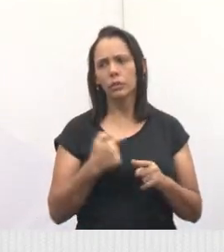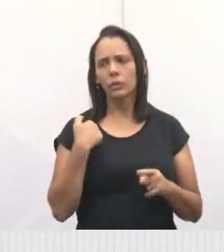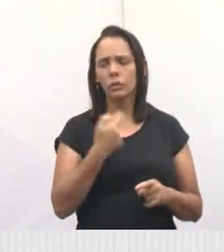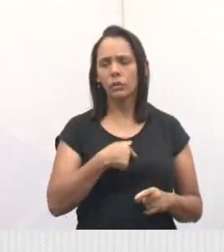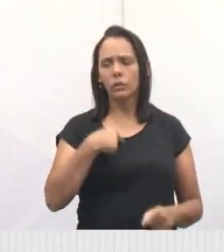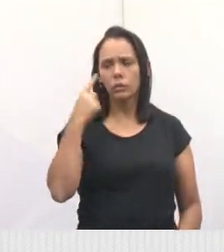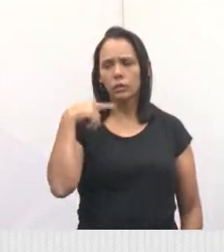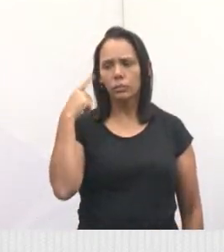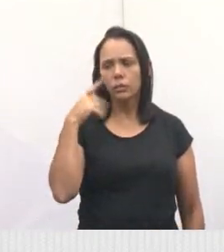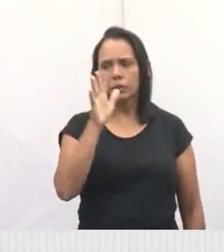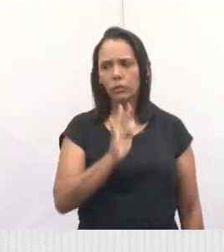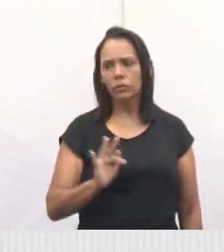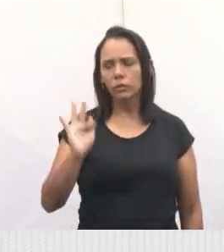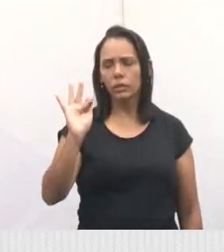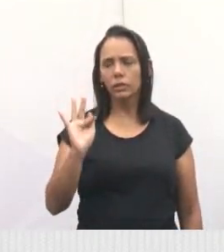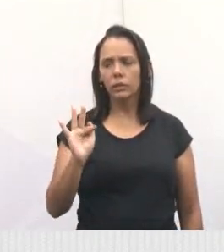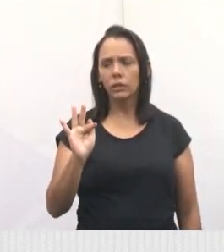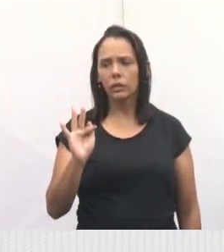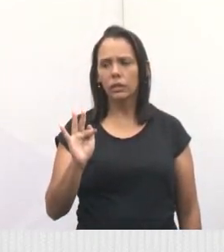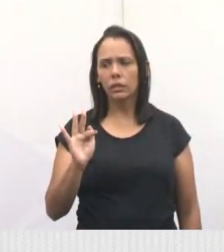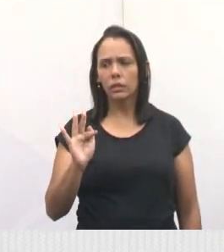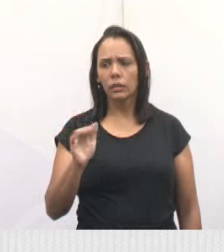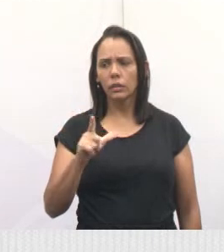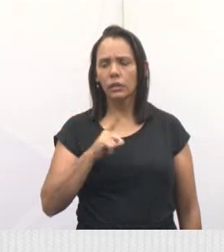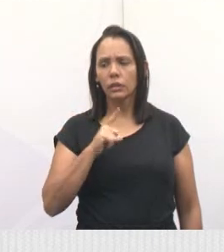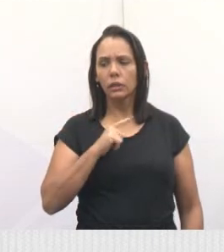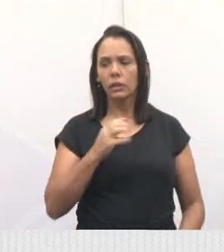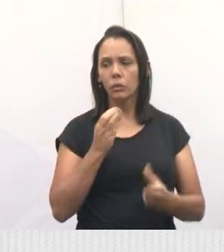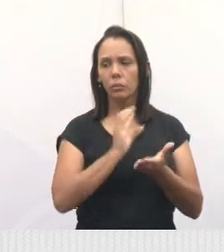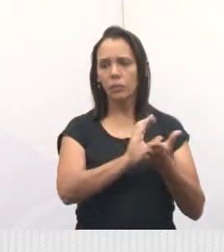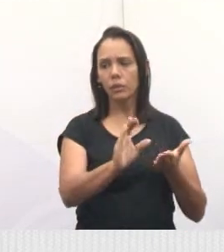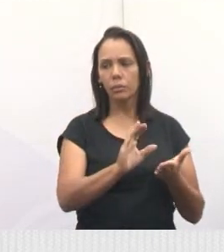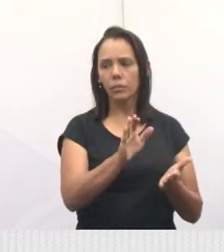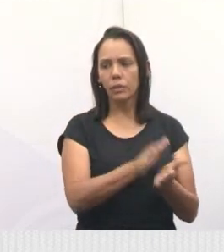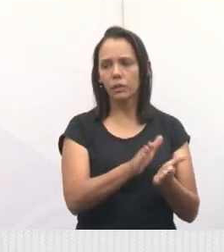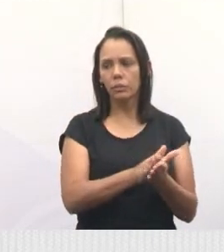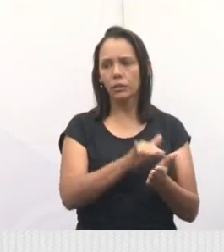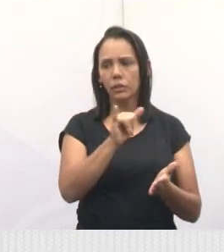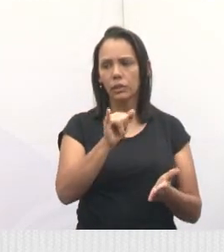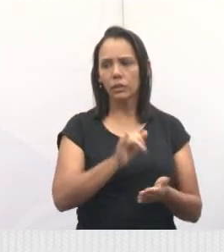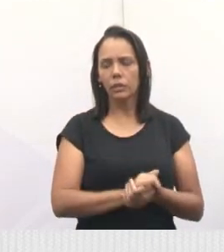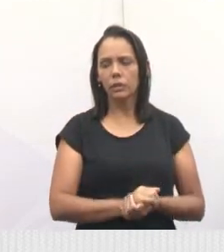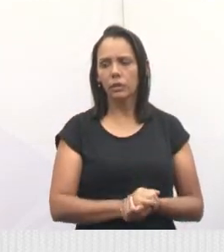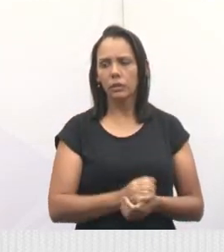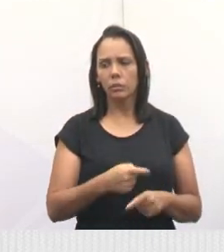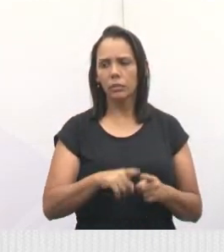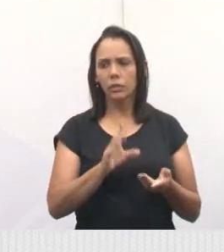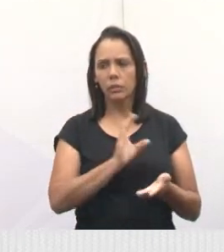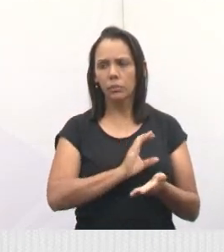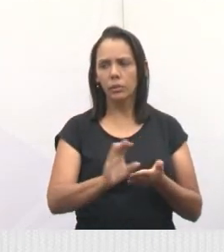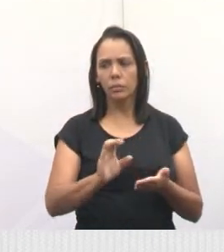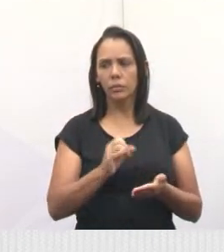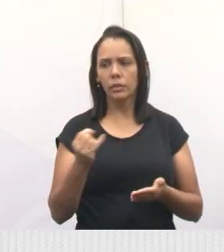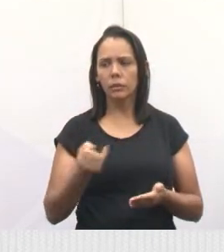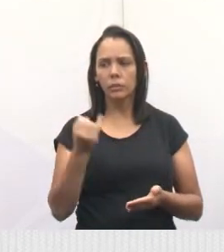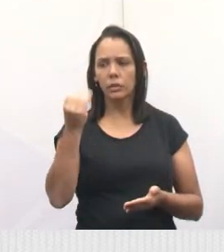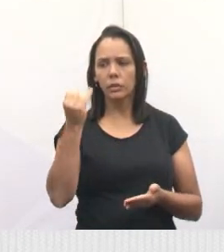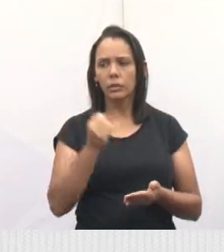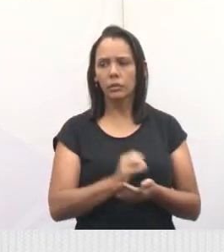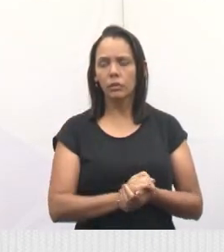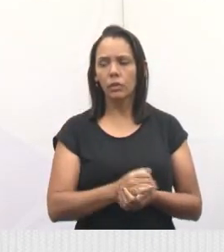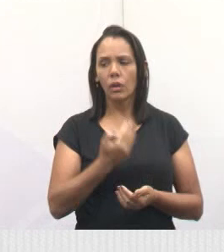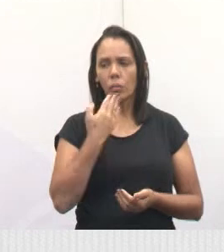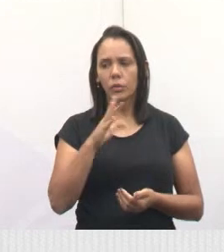federal, o Basta Alisar, que está aqui, tem uma emenda para o Jardim. Mas é uma emenda muito especial e a gente vai atender uma emenda muito antiga